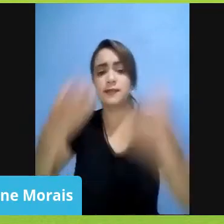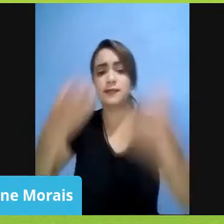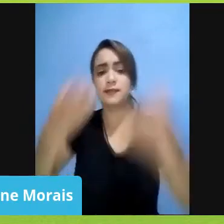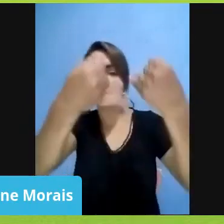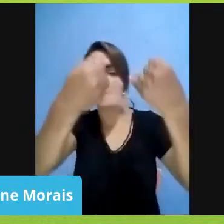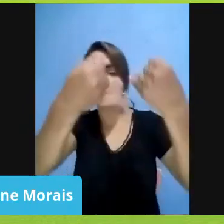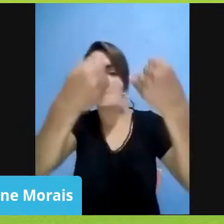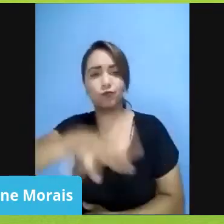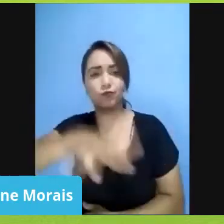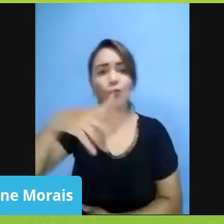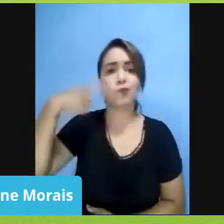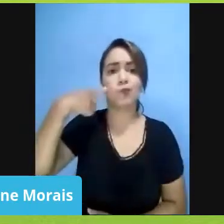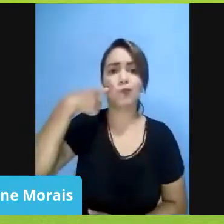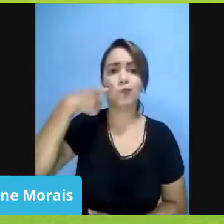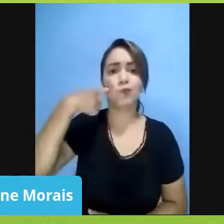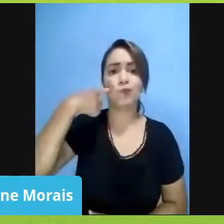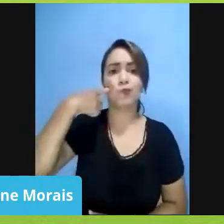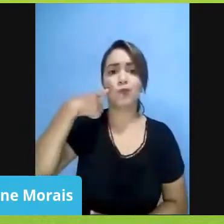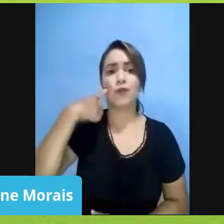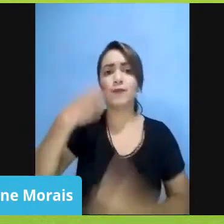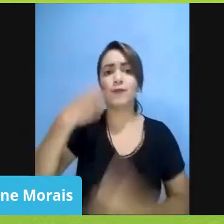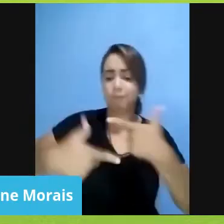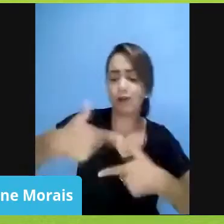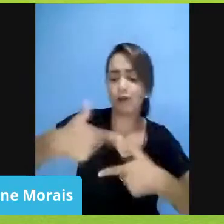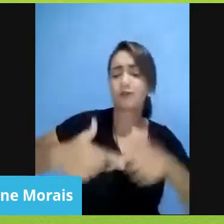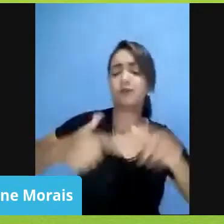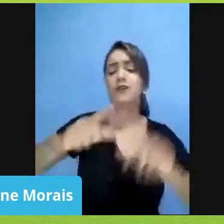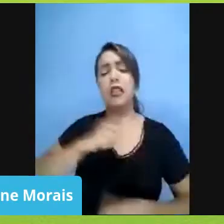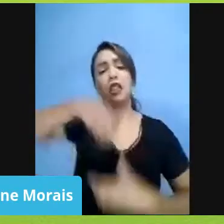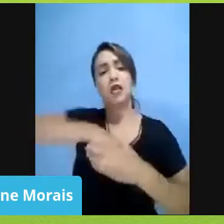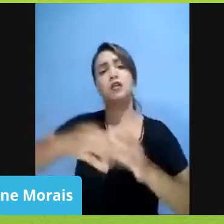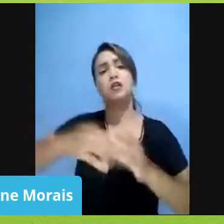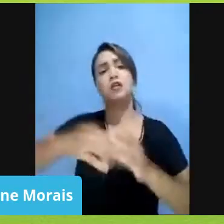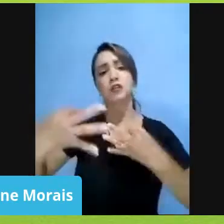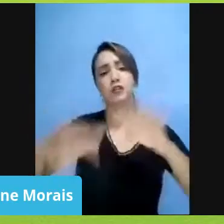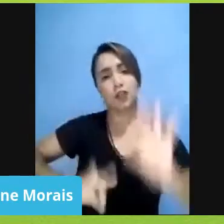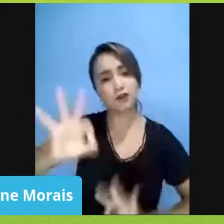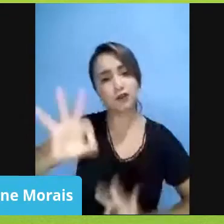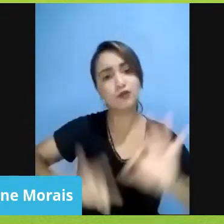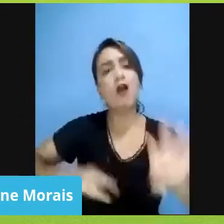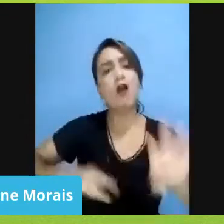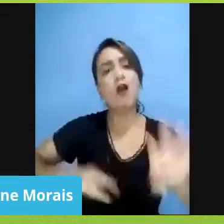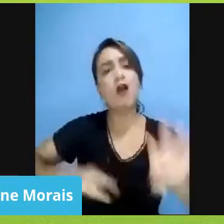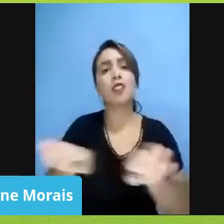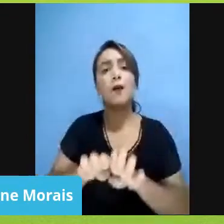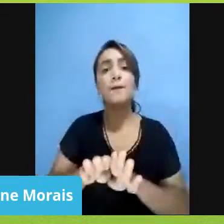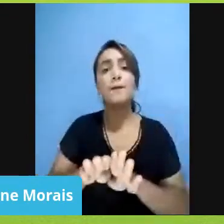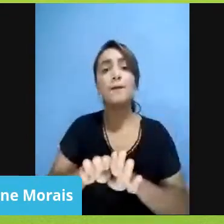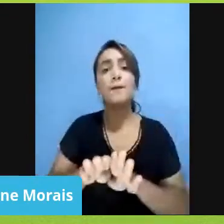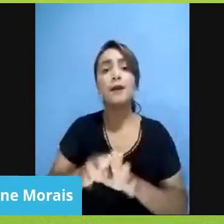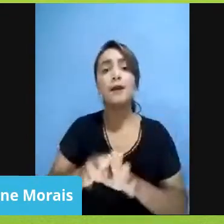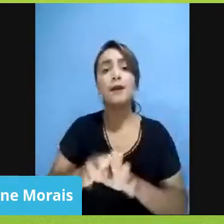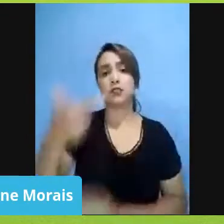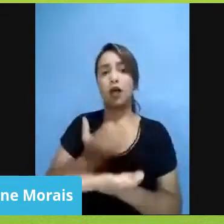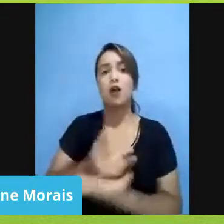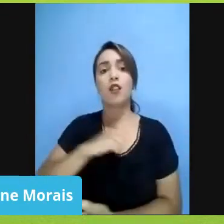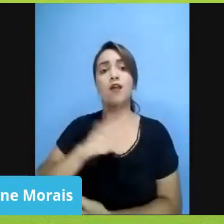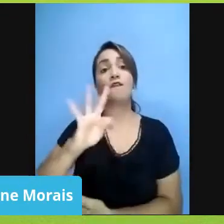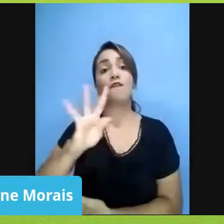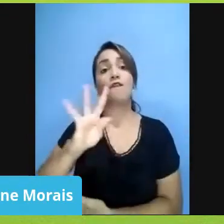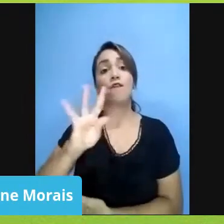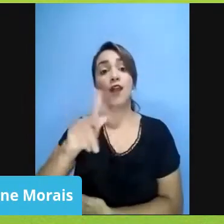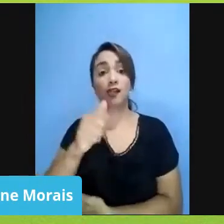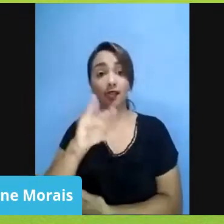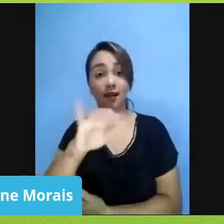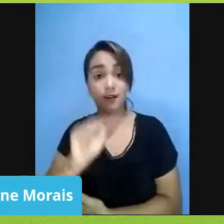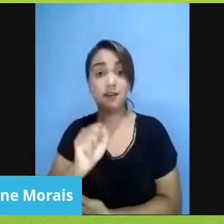na luta na justiça pelos direitos estudantis. Na segunda aula, nós tivemos a Thais, que é uma advogada também e que